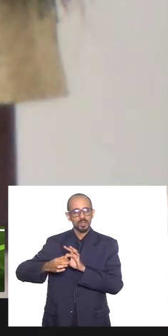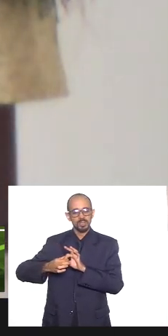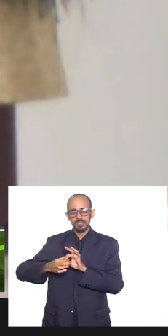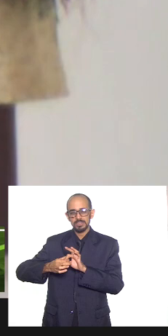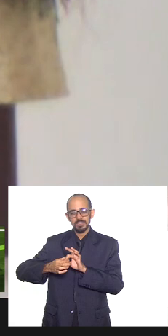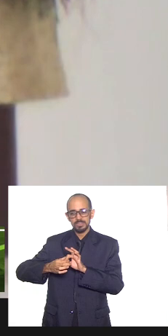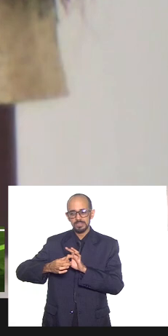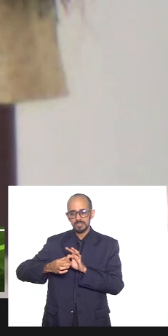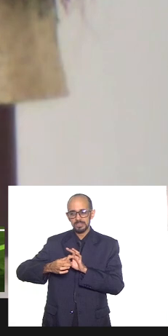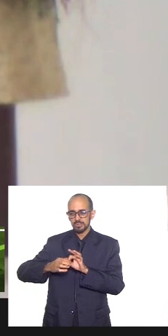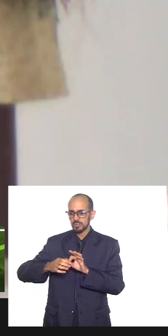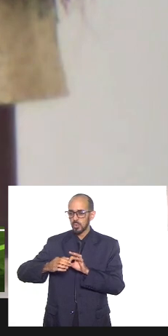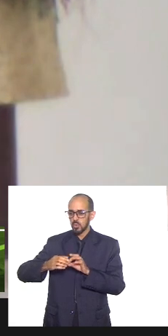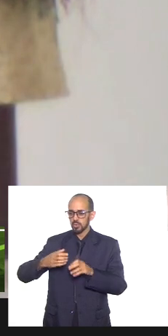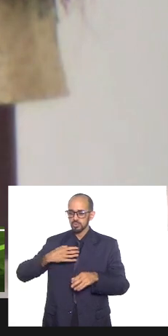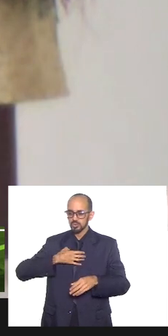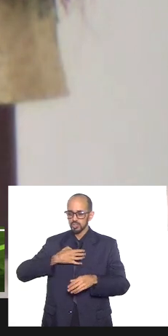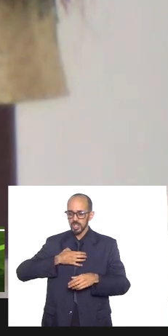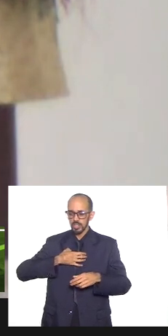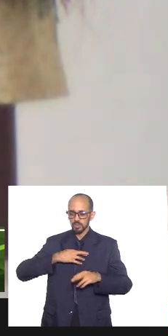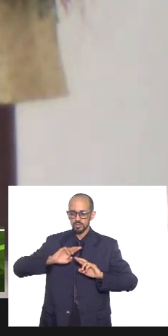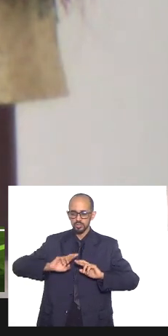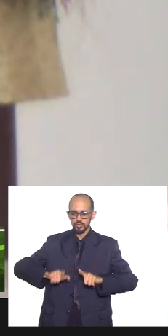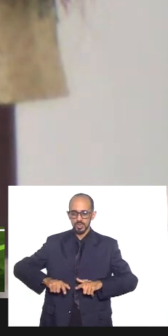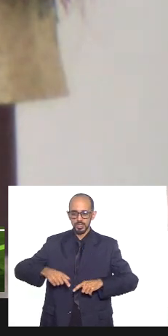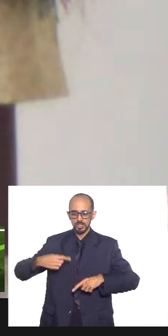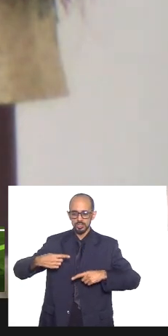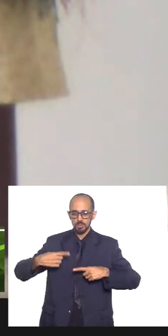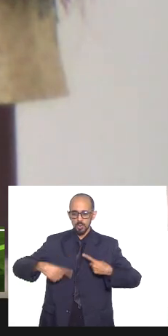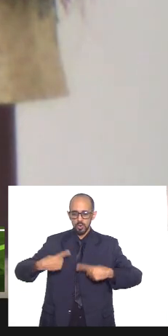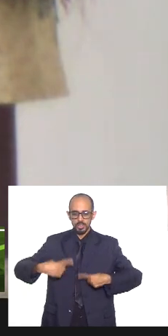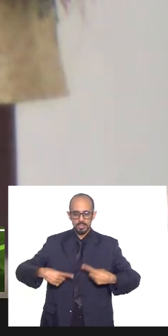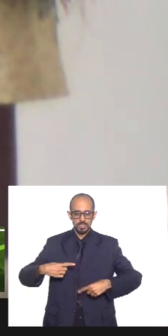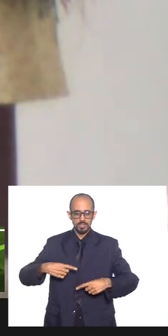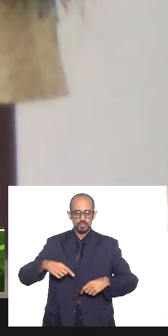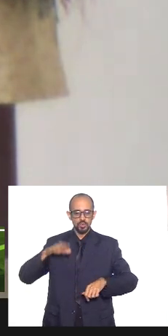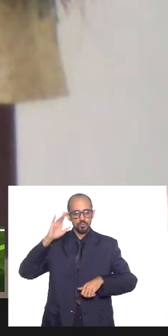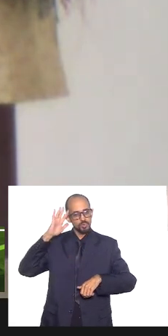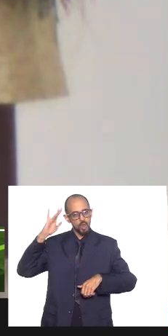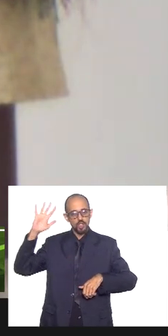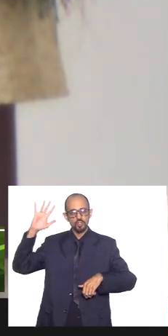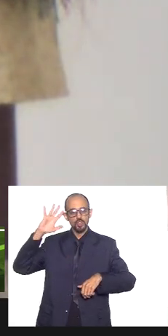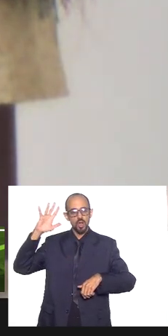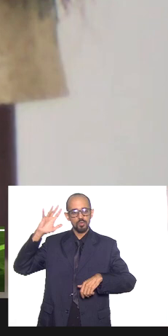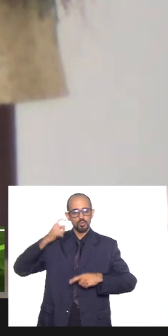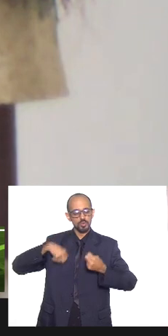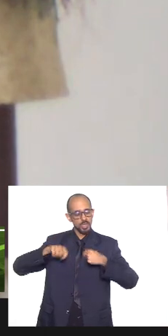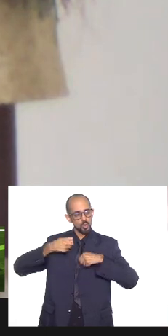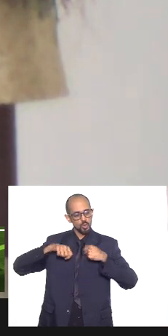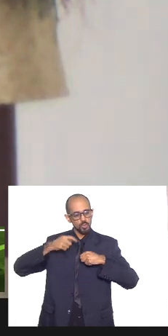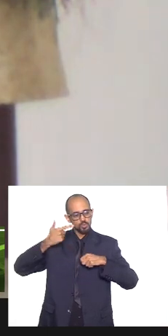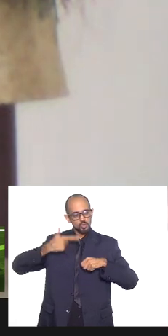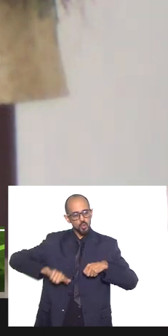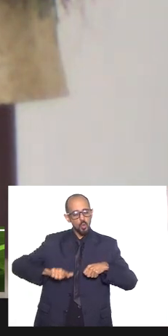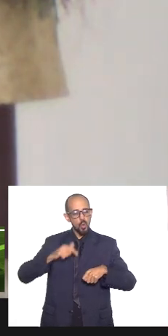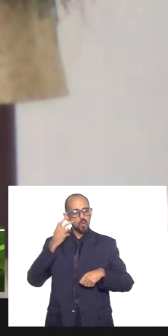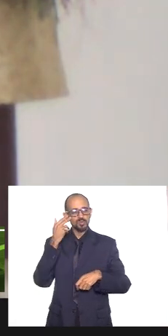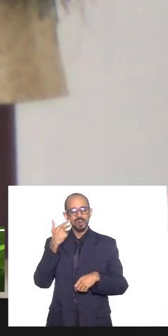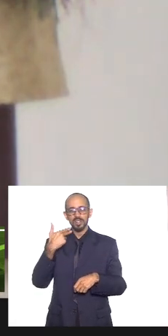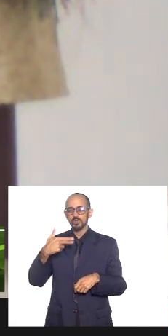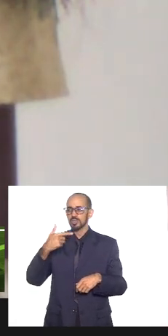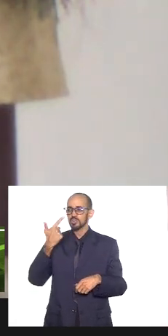sociais políticas econômicas filosóficas de outra natureza de outra